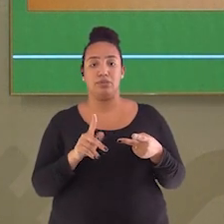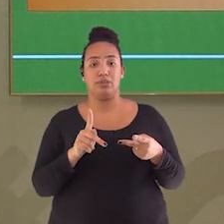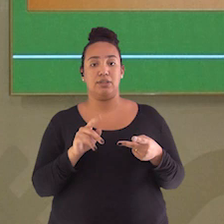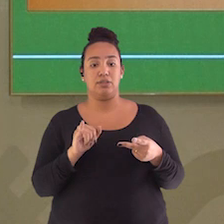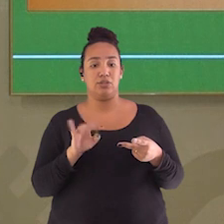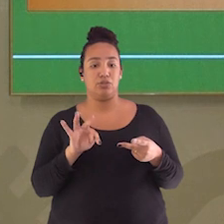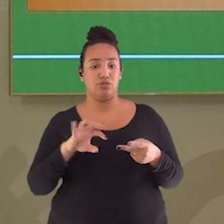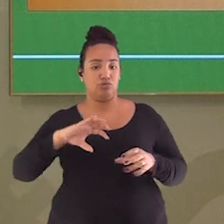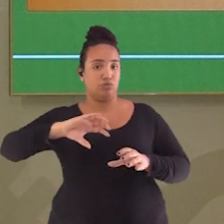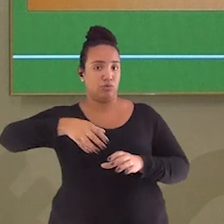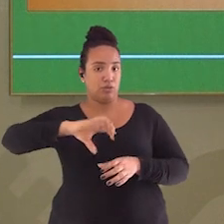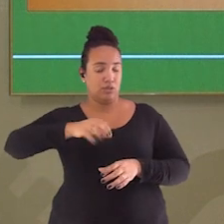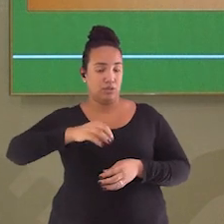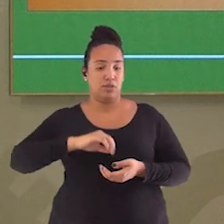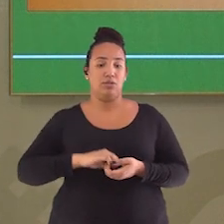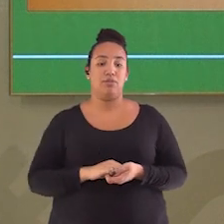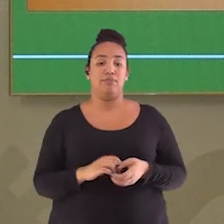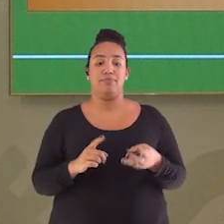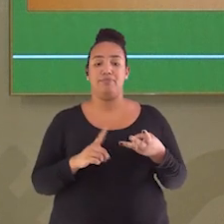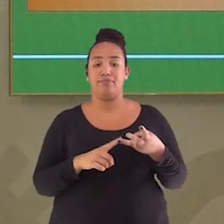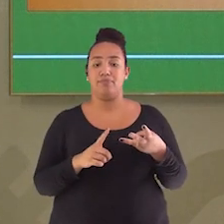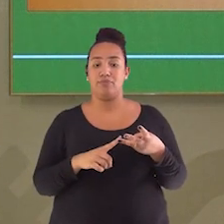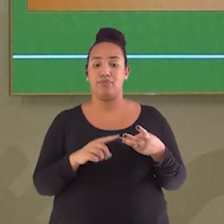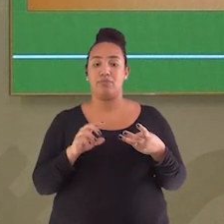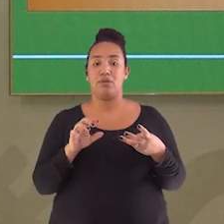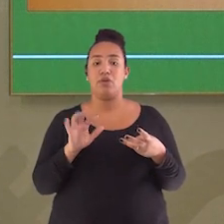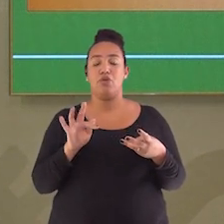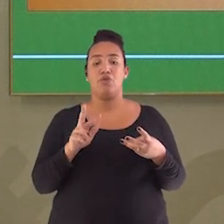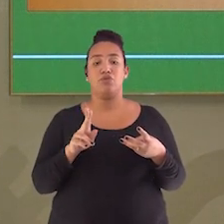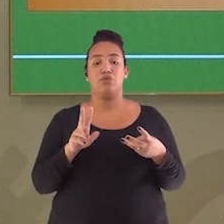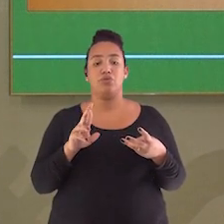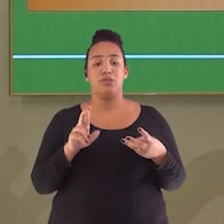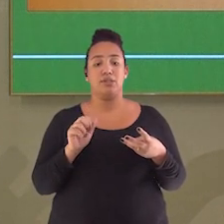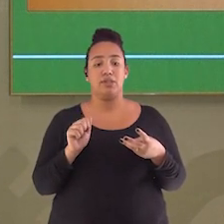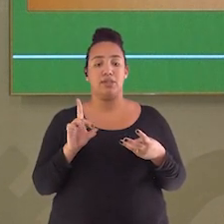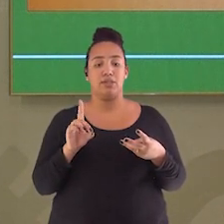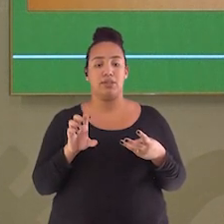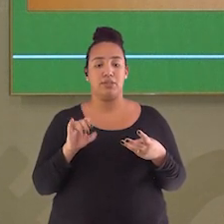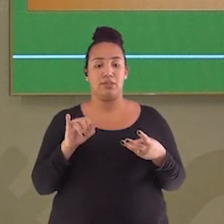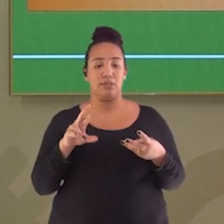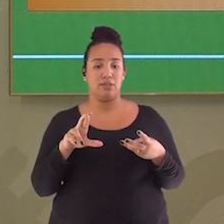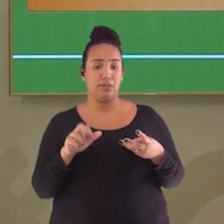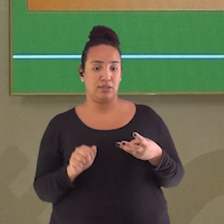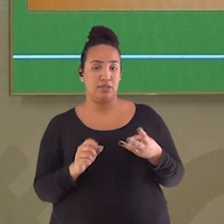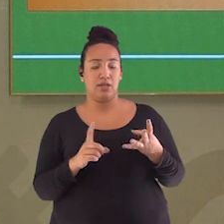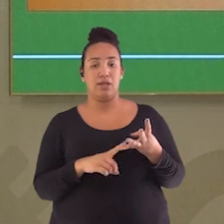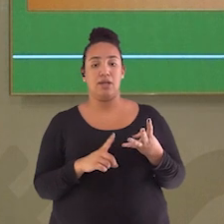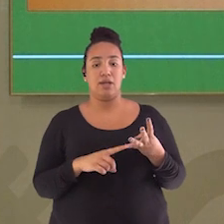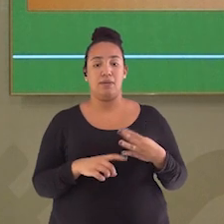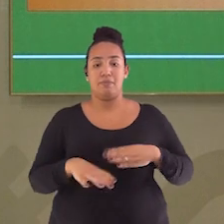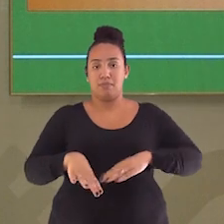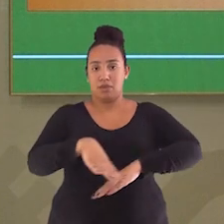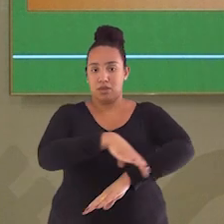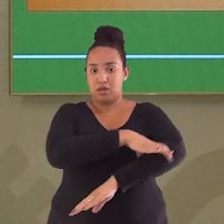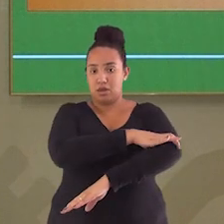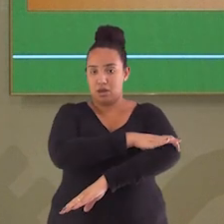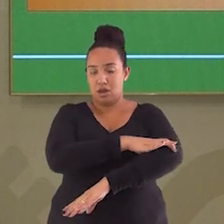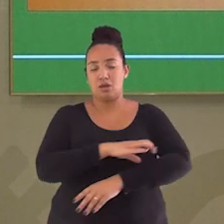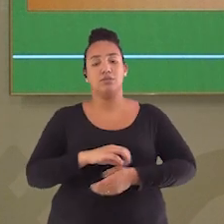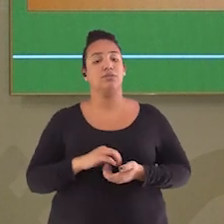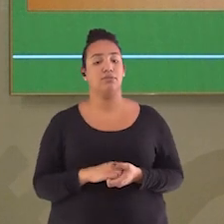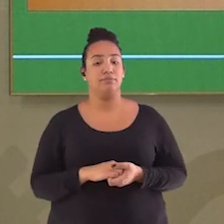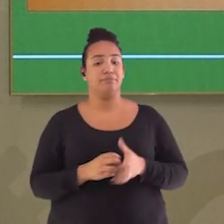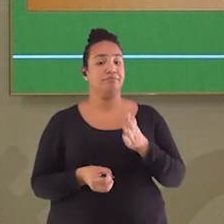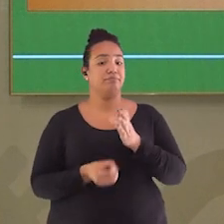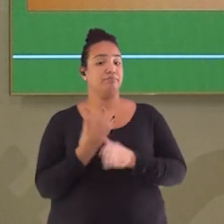uma furadeira ou retífica, não precisa ser de grande porte, e uma meia calça de nylon. A construção é feita